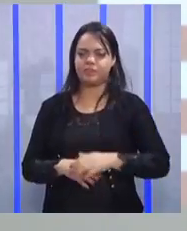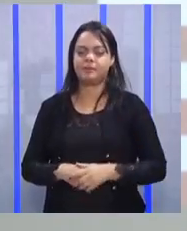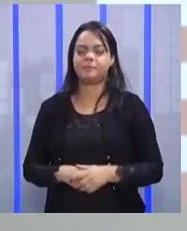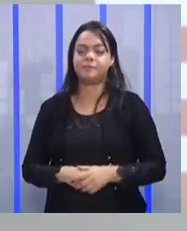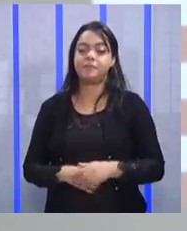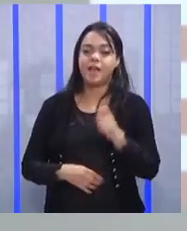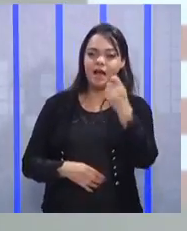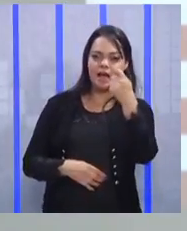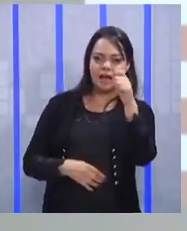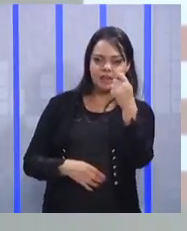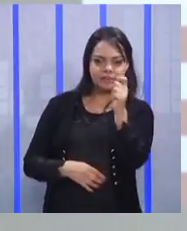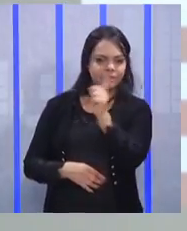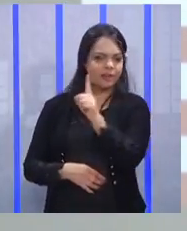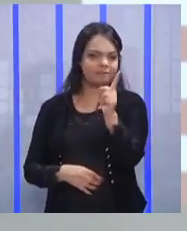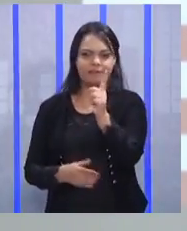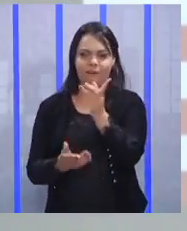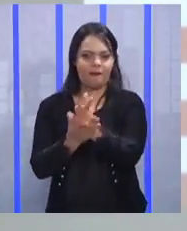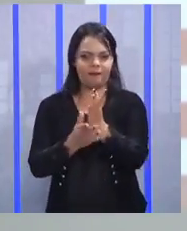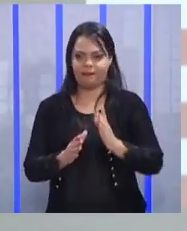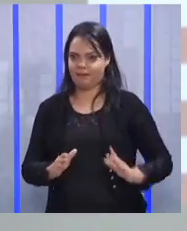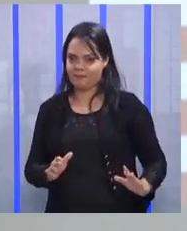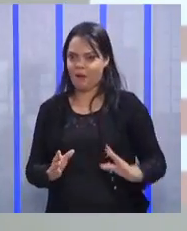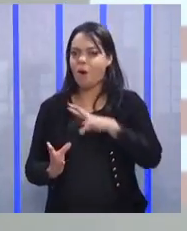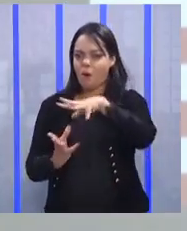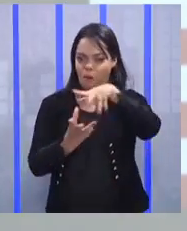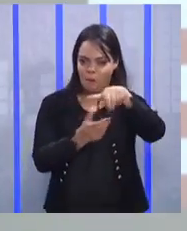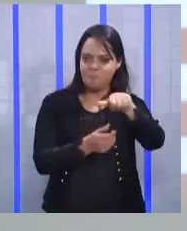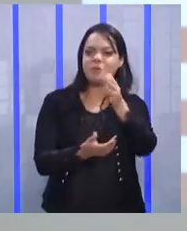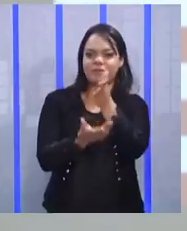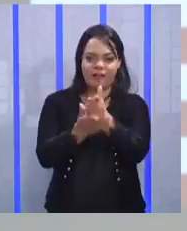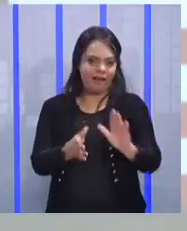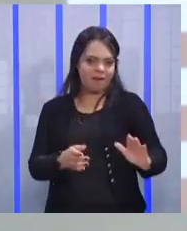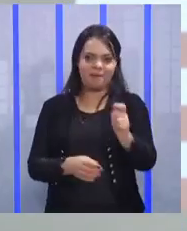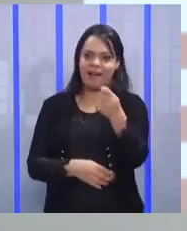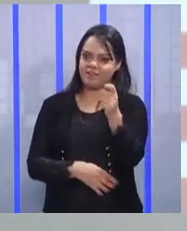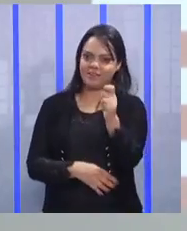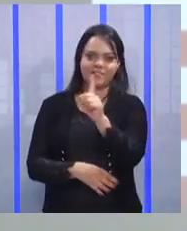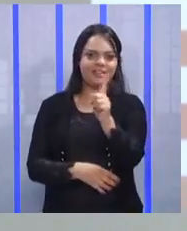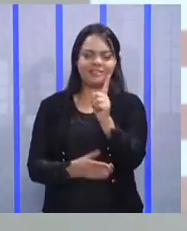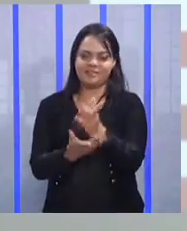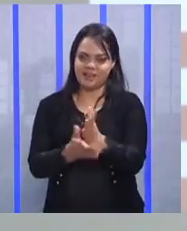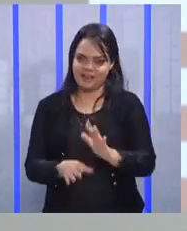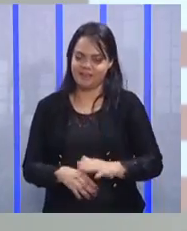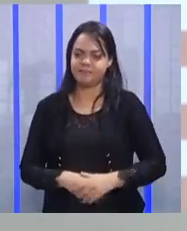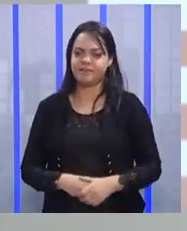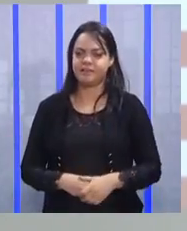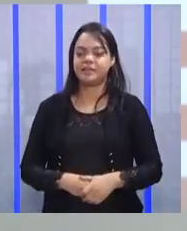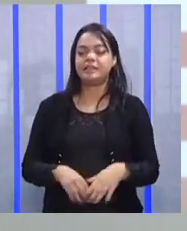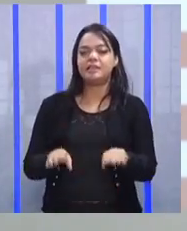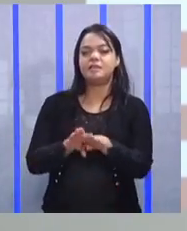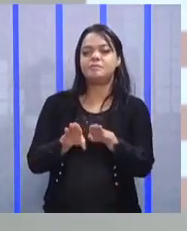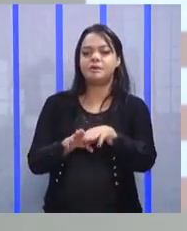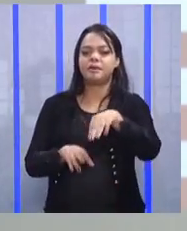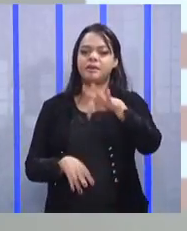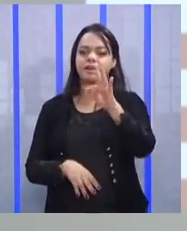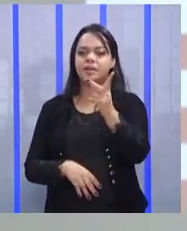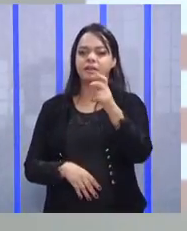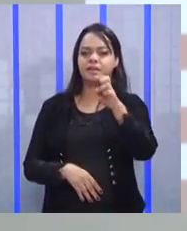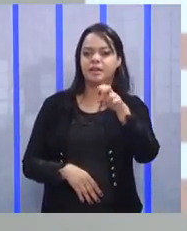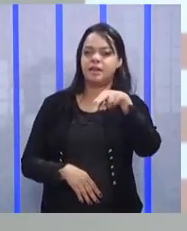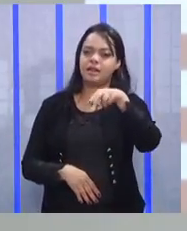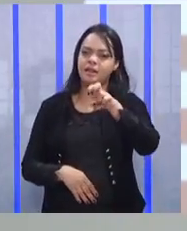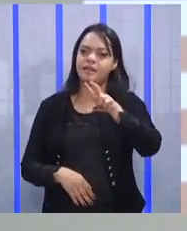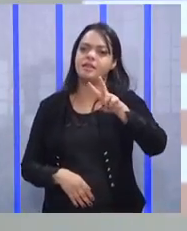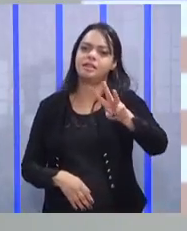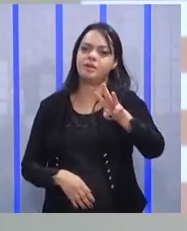Argentina, nós se acabará. O mundo pode acabar, mas a Argentina não. O The New York Times é bem, pá,